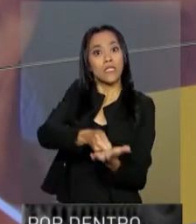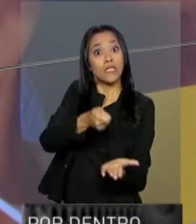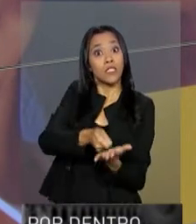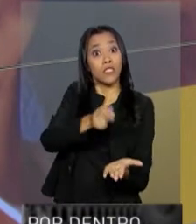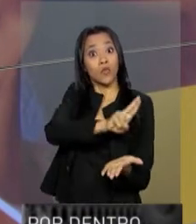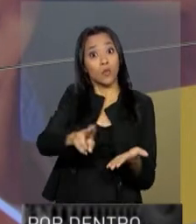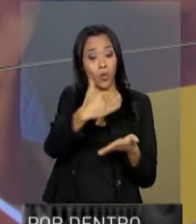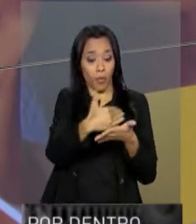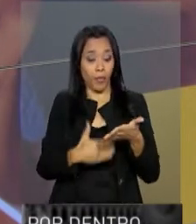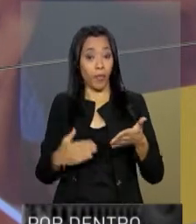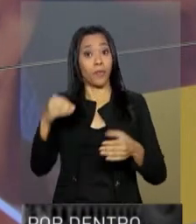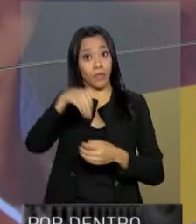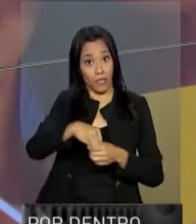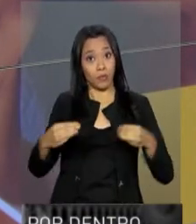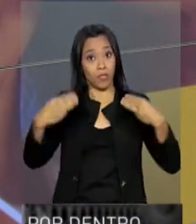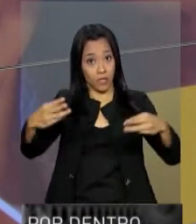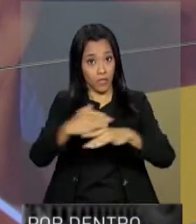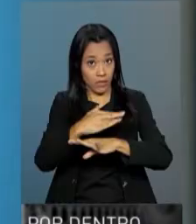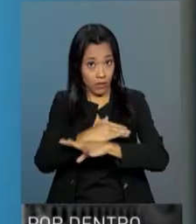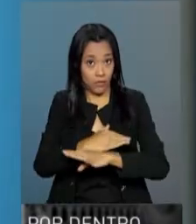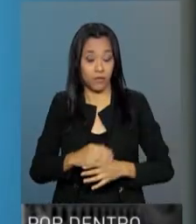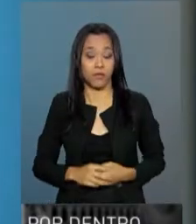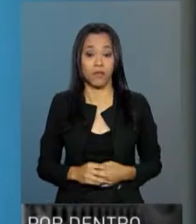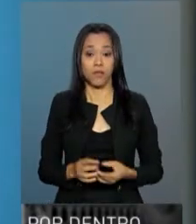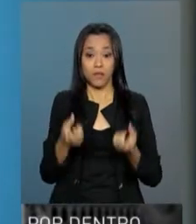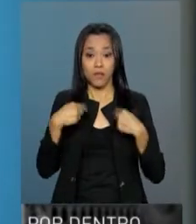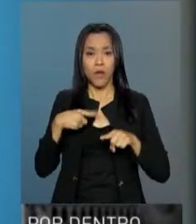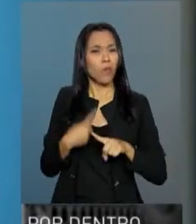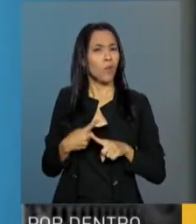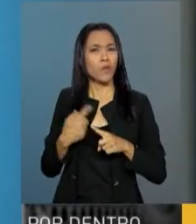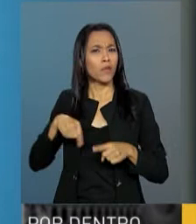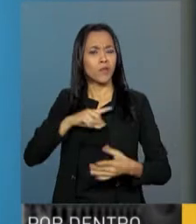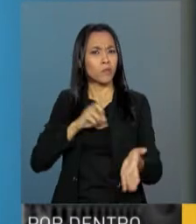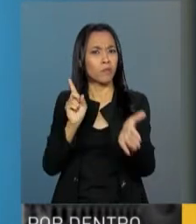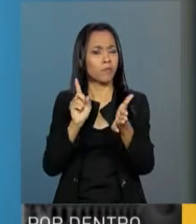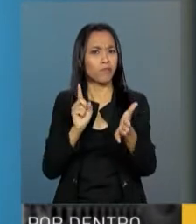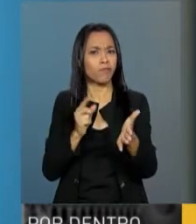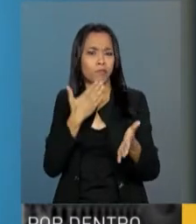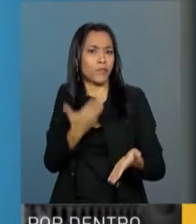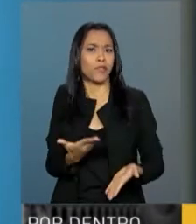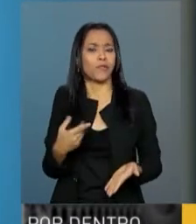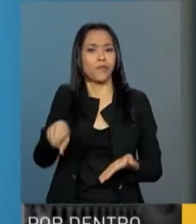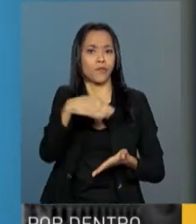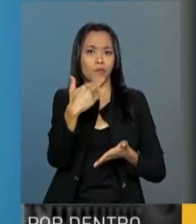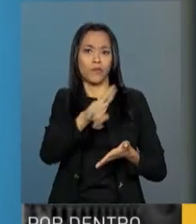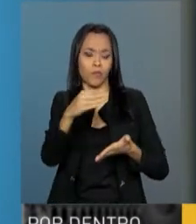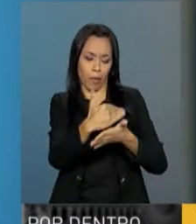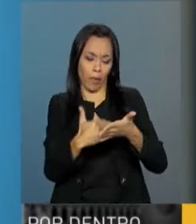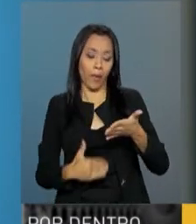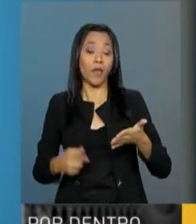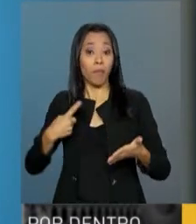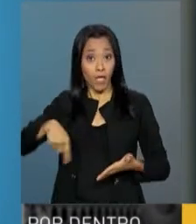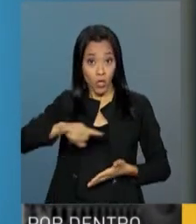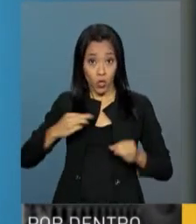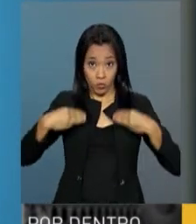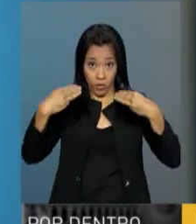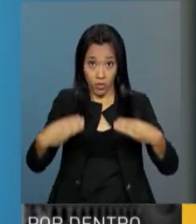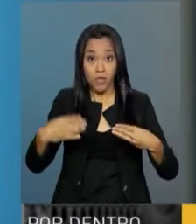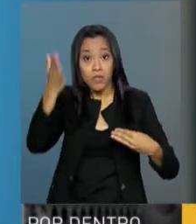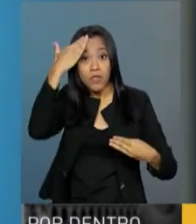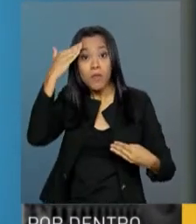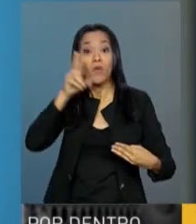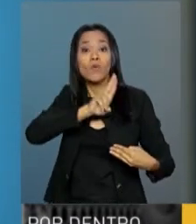cadastro no Ministério das Cidades. Por que nós estamos pedindo esse cadastro? Para que a gente tenha conhecimento, endereço